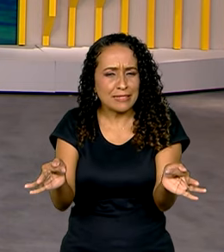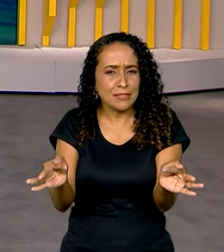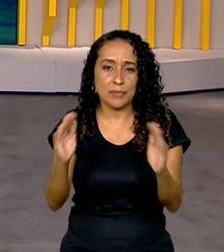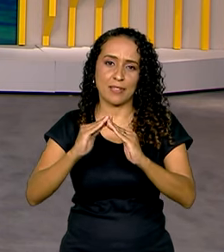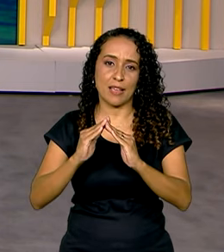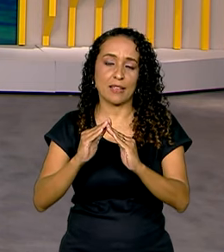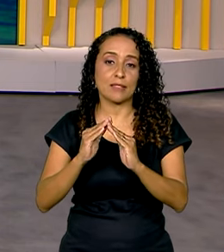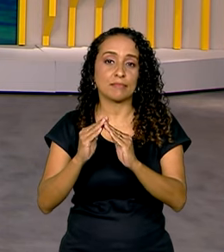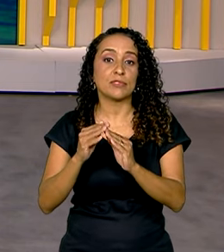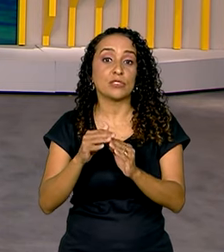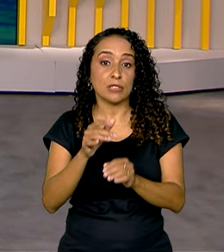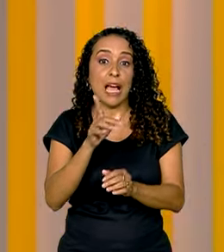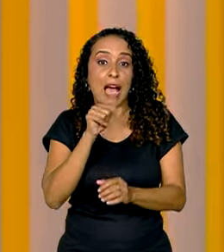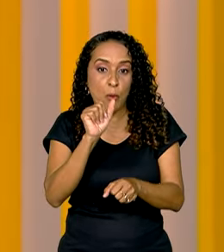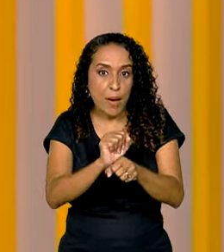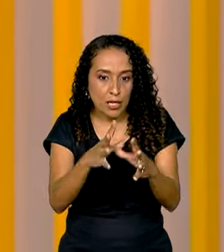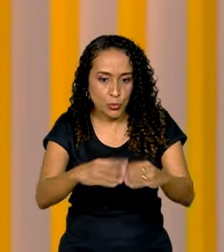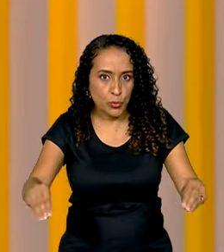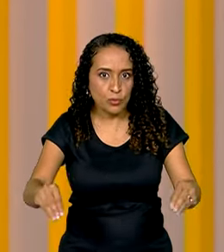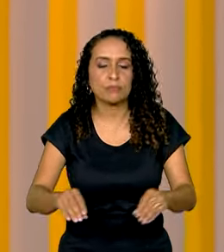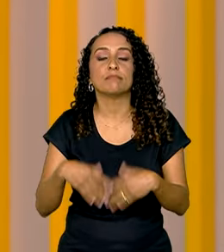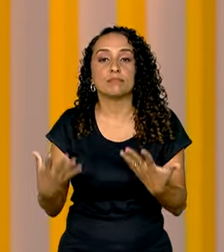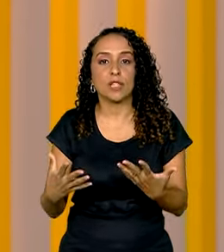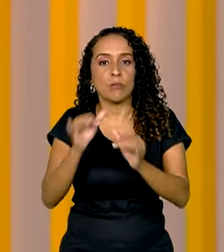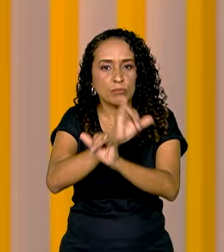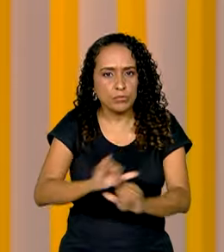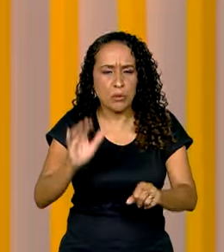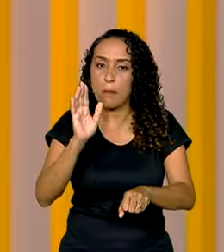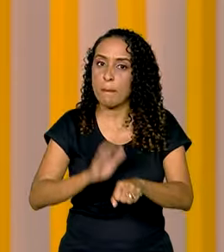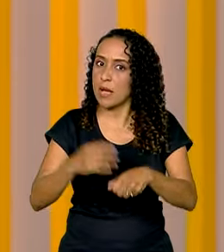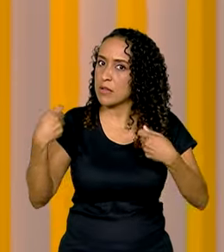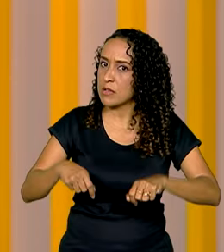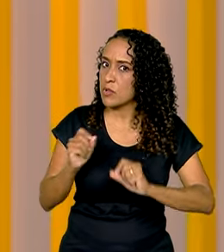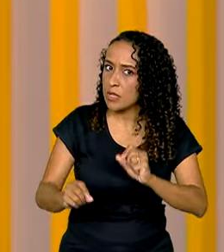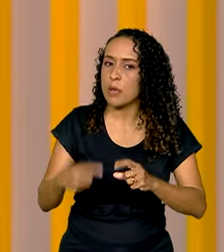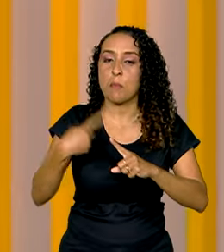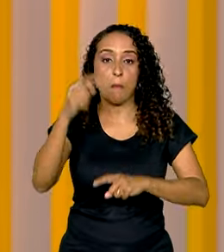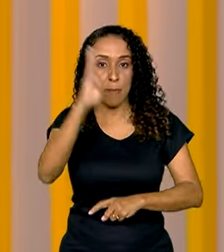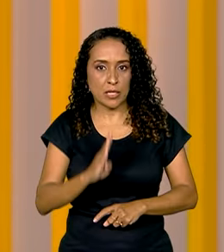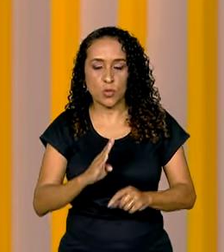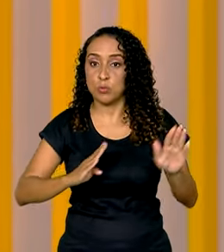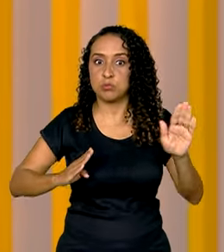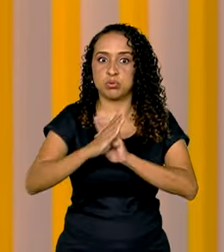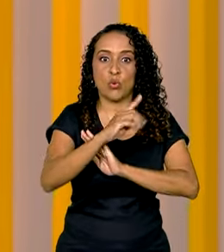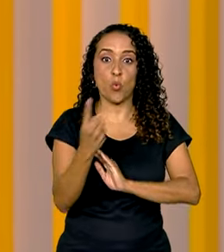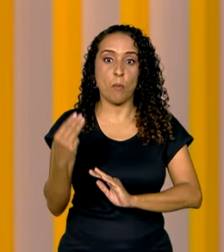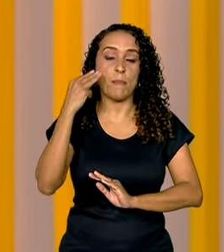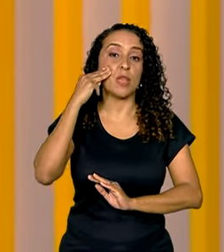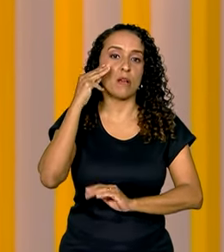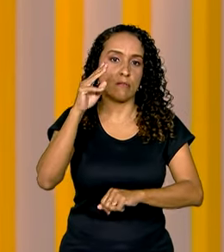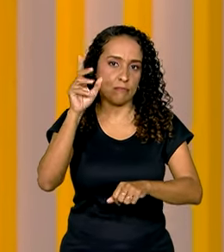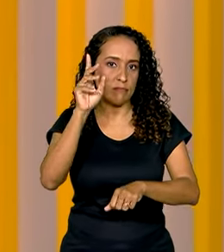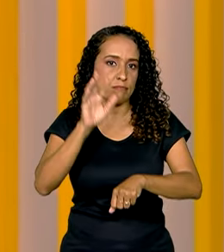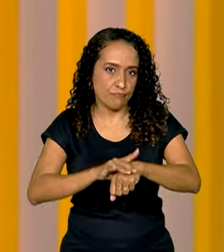como eliminar a água parada. E esta mobilização é mais do que necessária, já que o Brasil ultrapassou um milhão de casos da